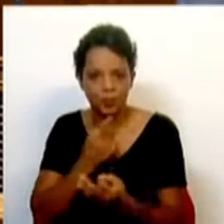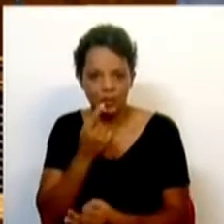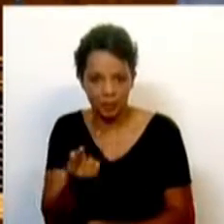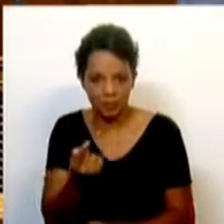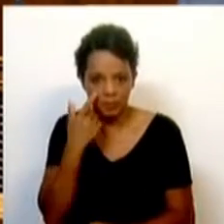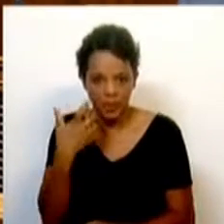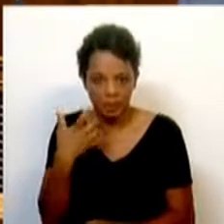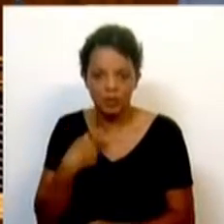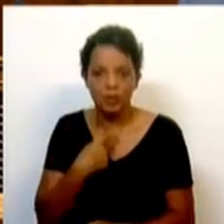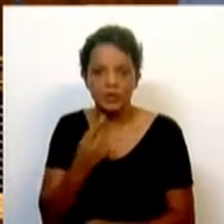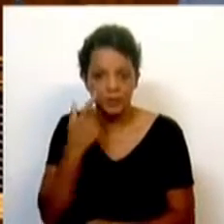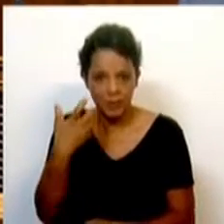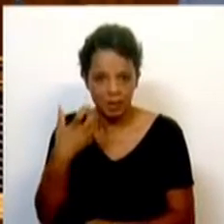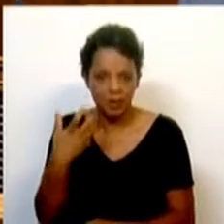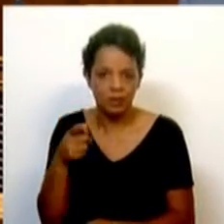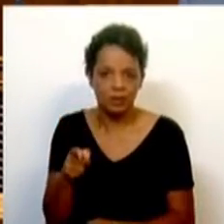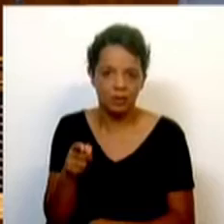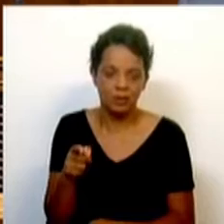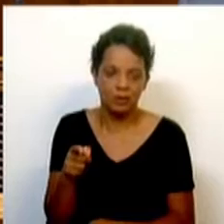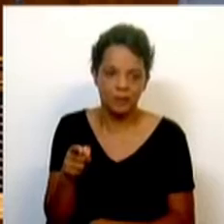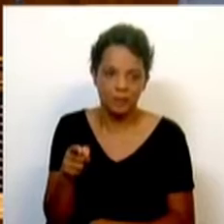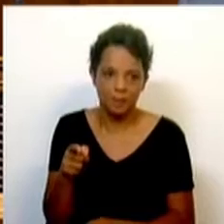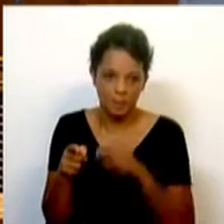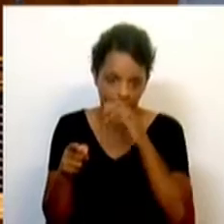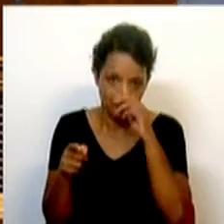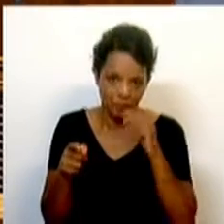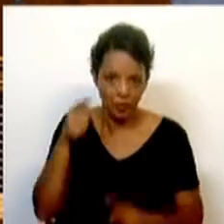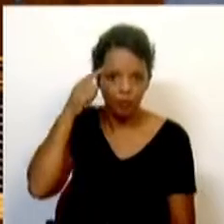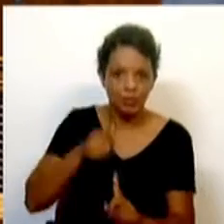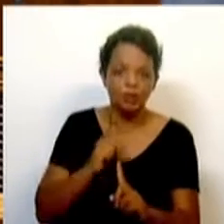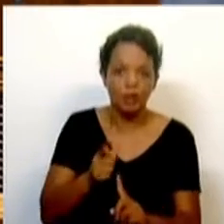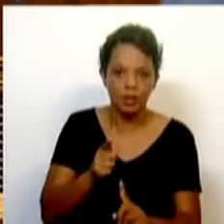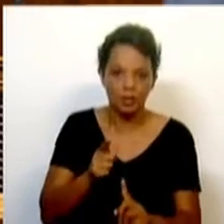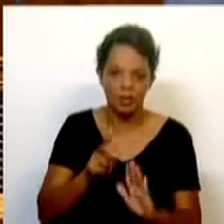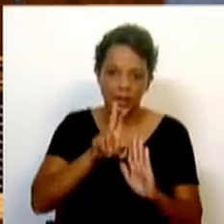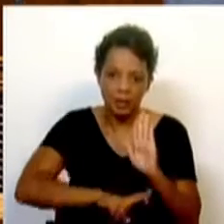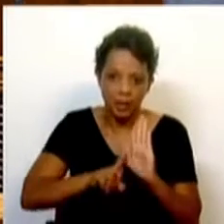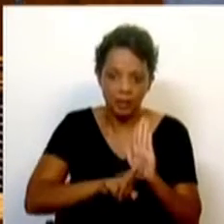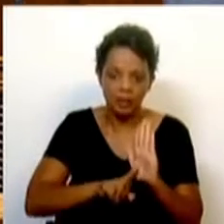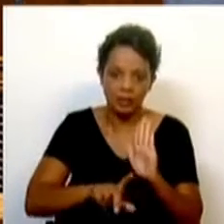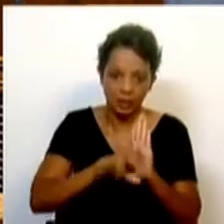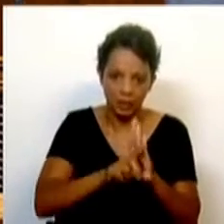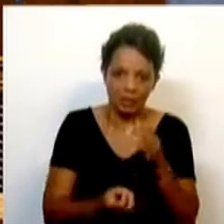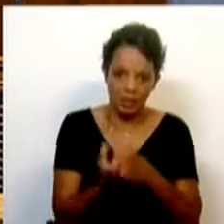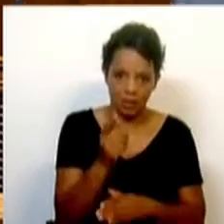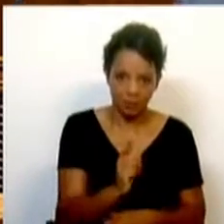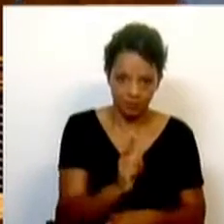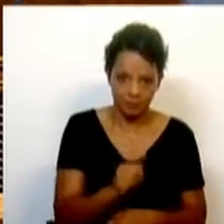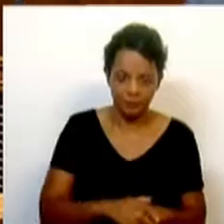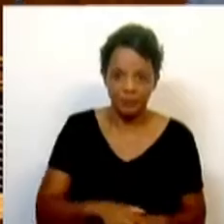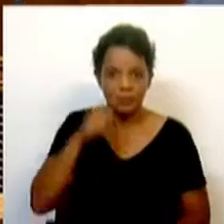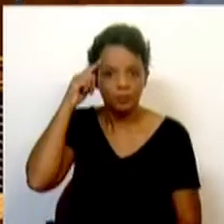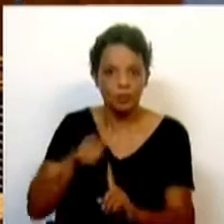bem que aquilo que nós pretendemos é regular. Portanto, o que nós